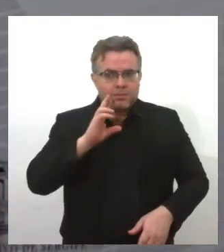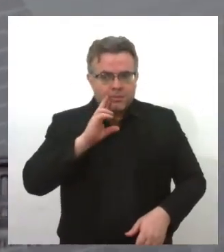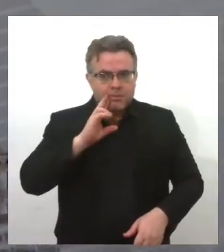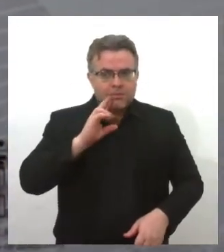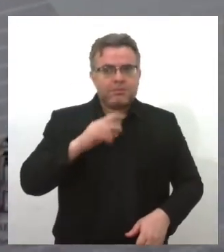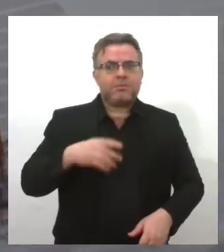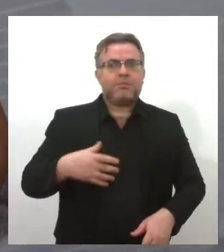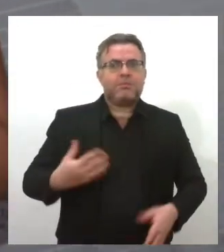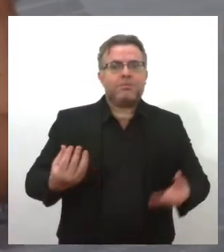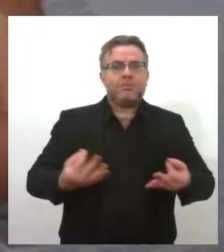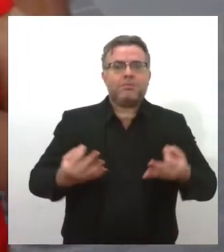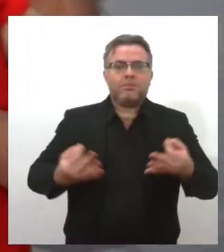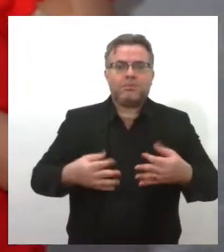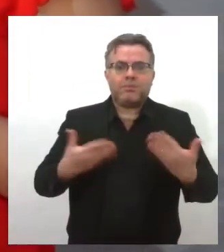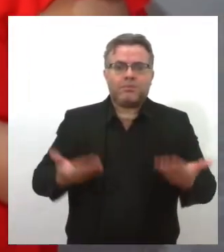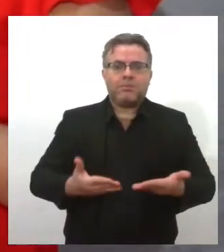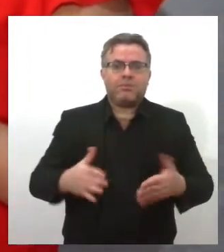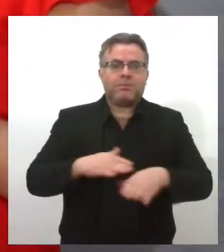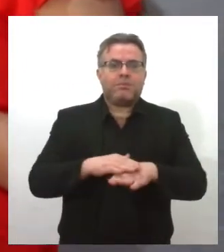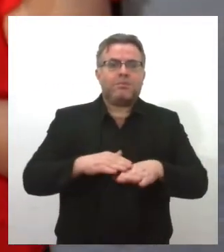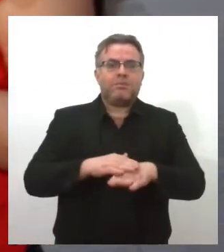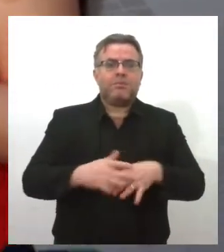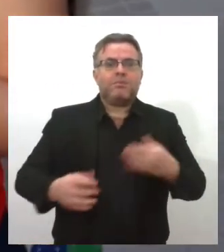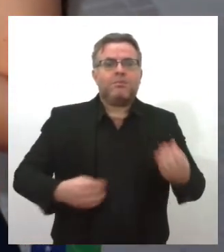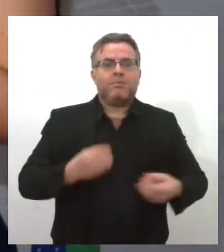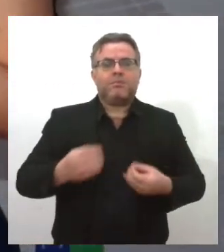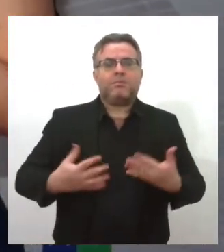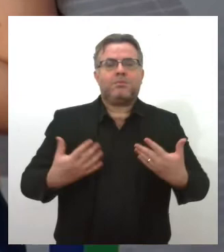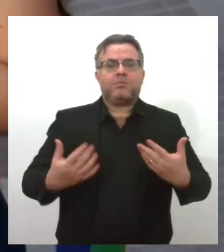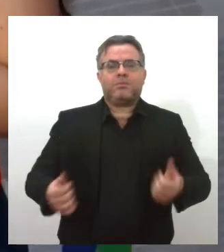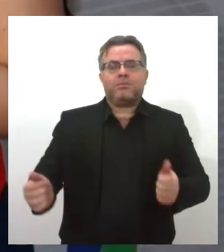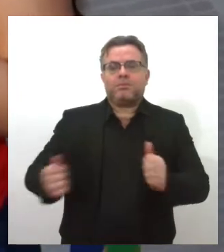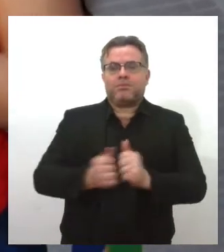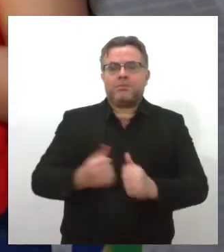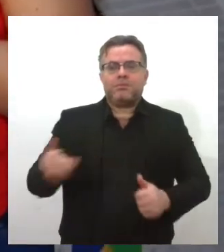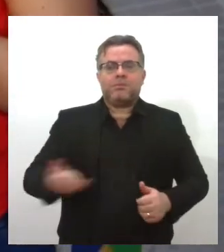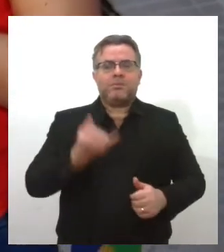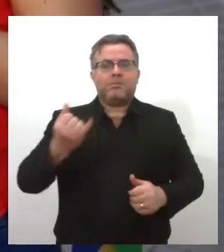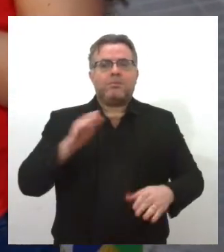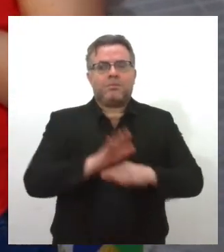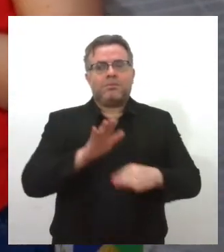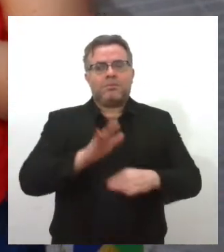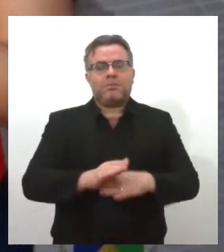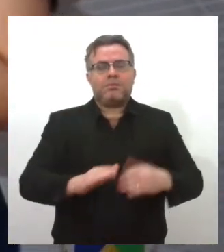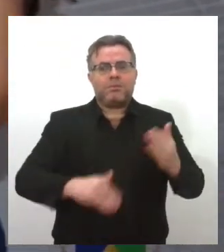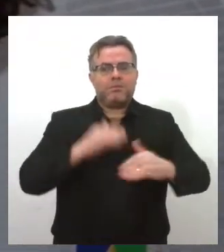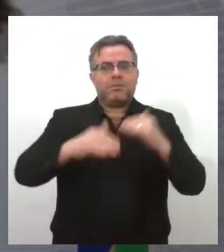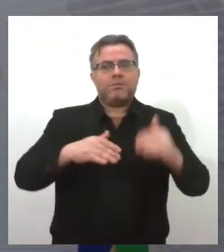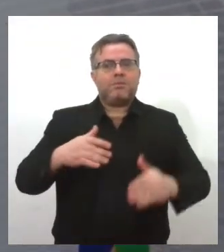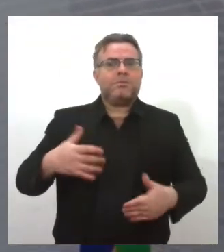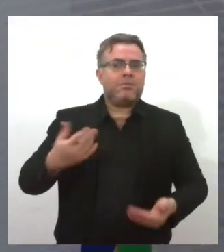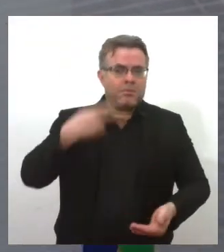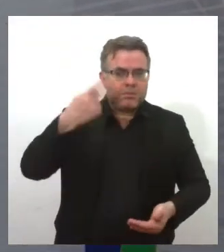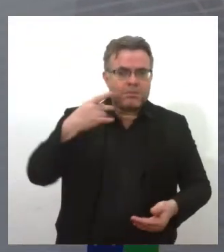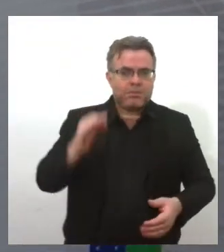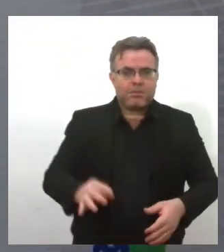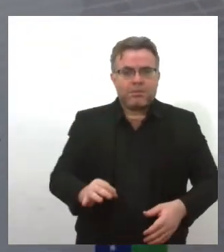Rodrigo Valadares, com quem a vai conversar agora. O senhor está assumindo como tesoureiro. importante para a sua carreira política e também para o Estado de Sergipe, né?